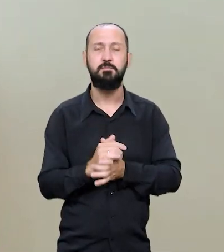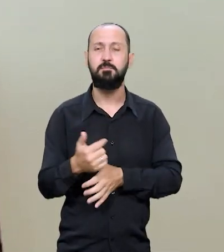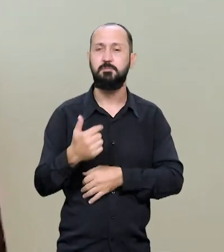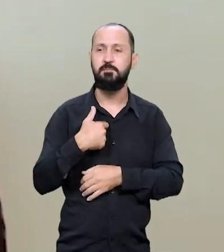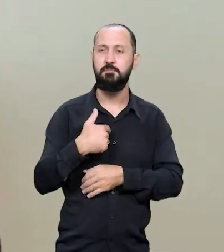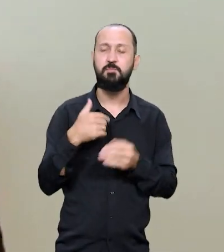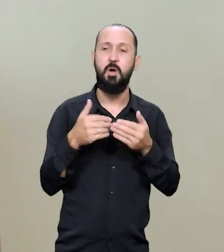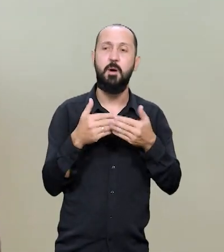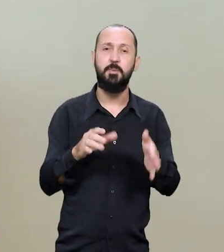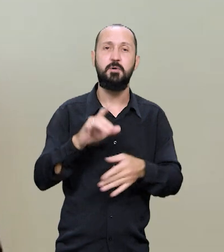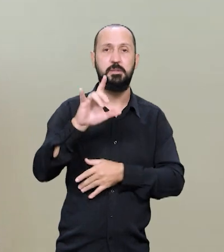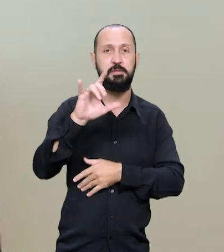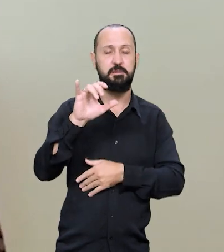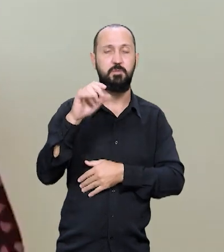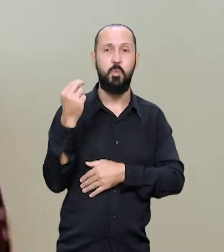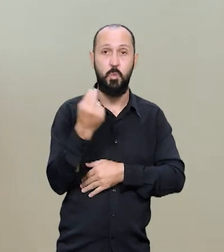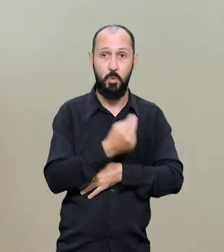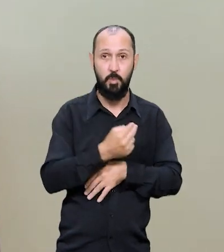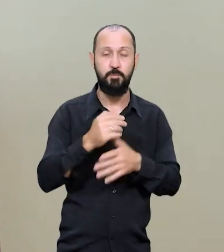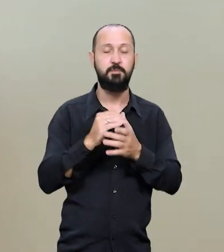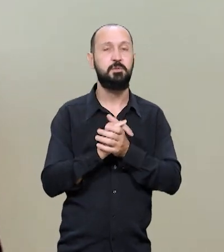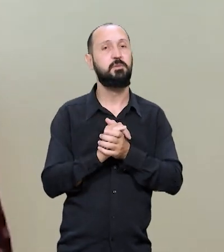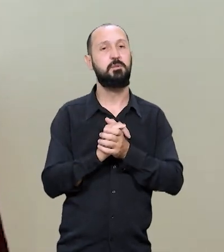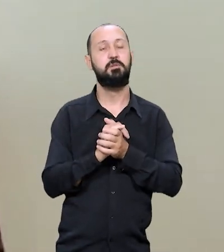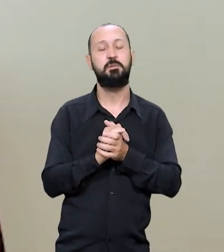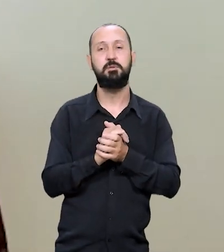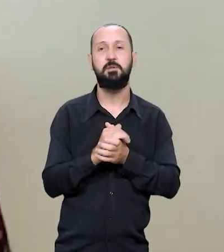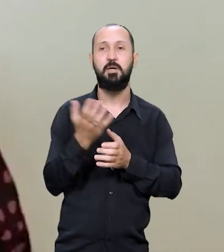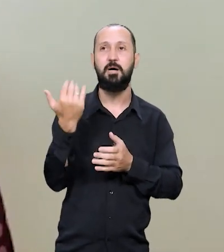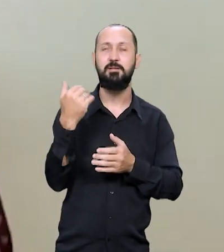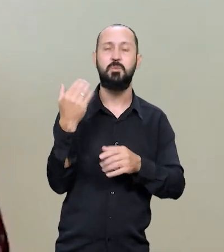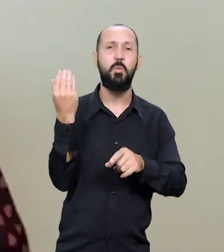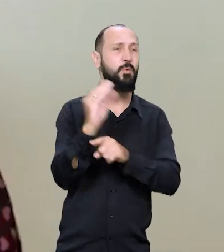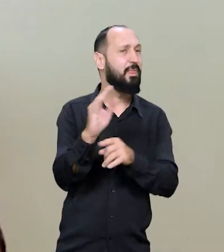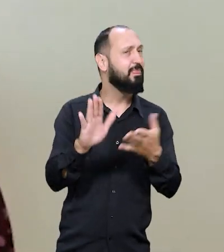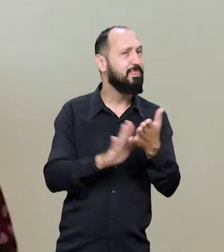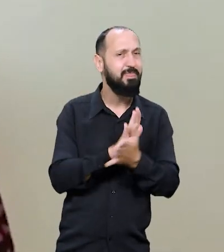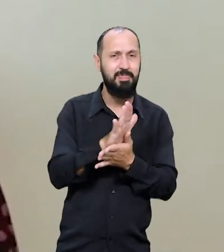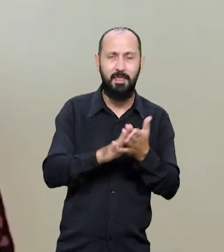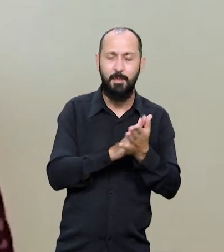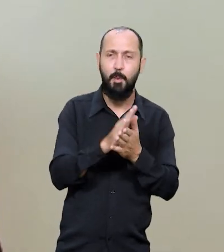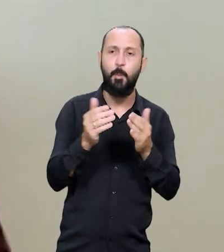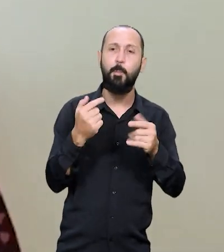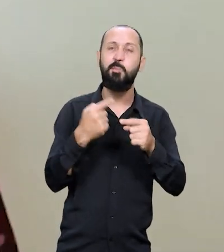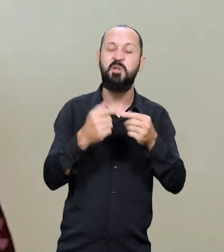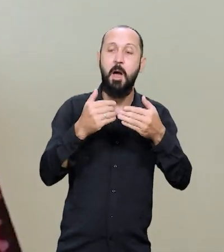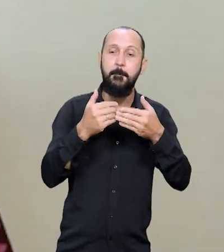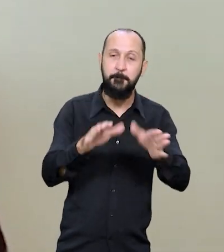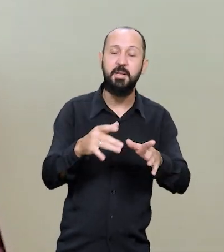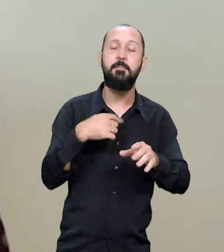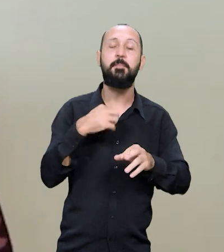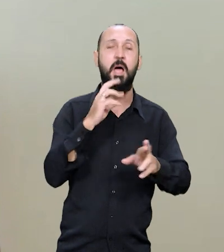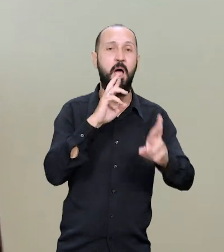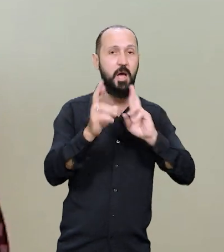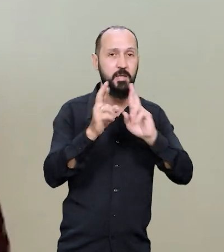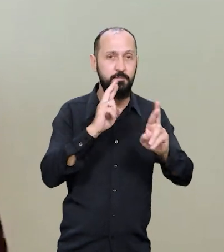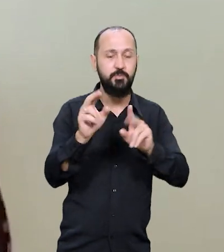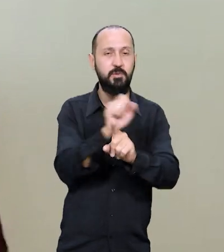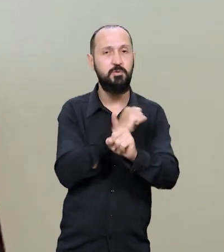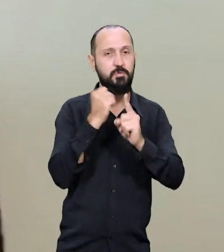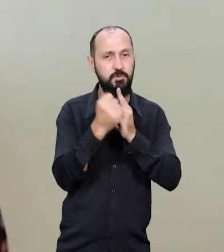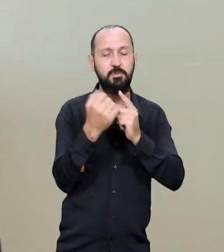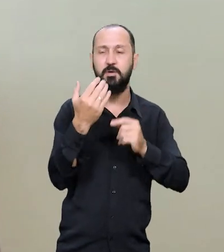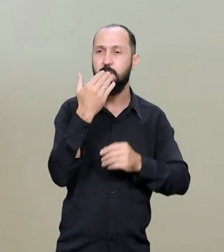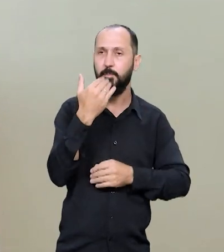Aí eu abri um Instagram com o meu nome, não tinha postagem, nada, né? Porque eu abri exatamente para responder a